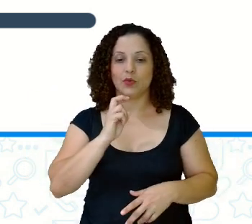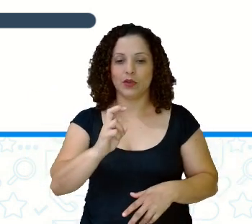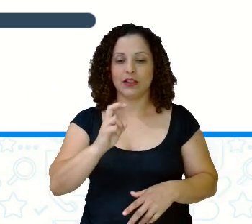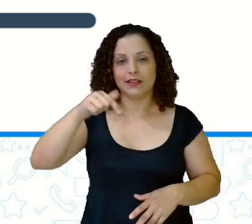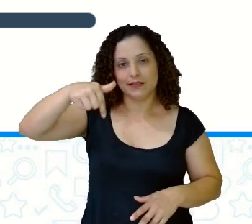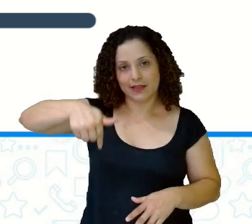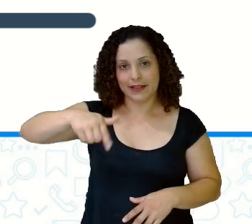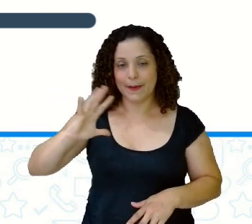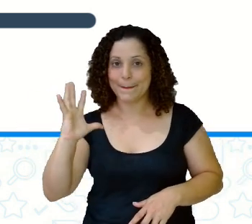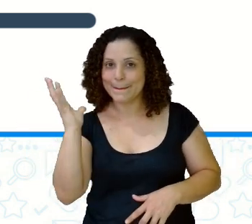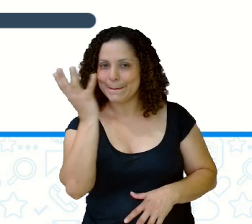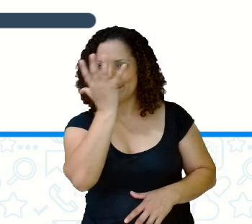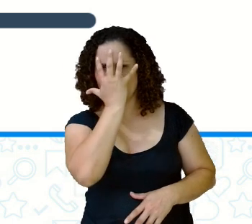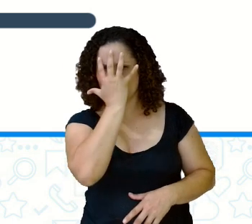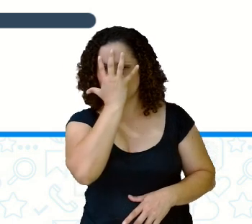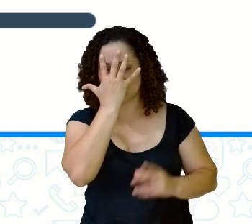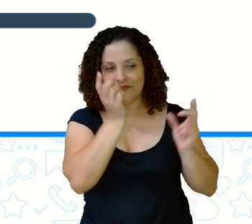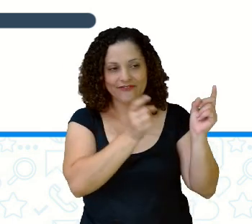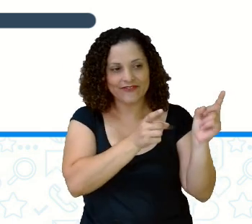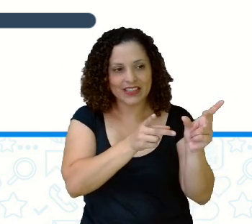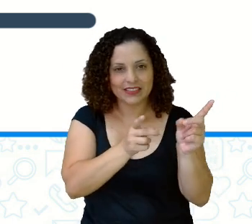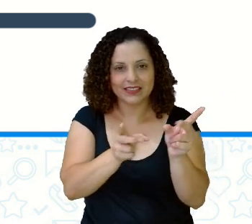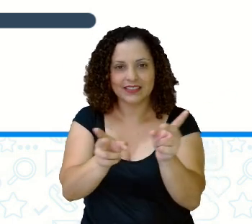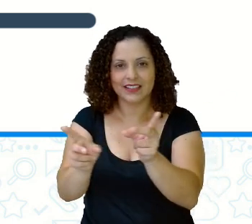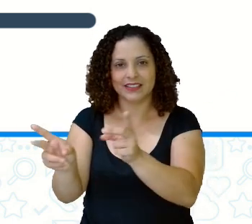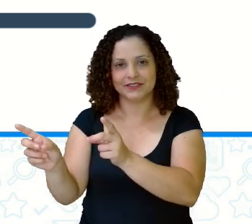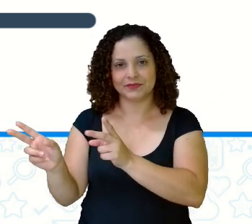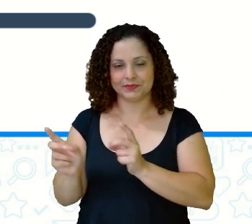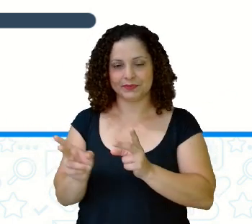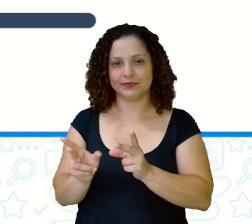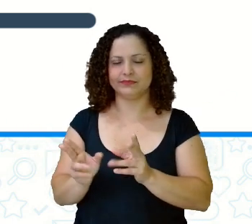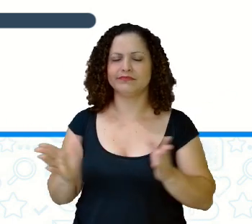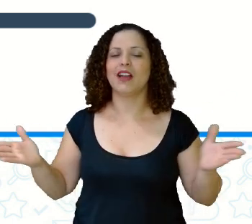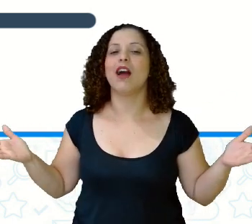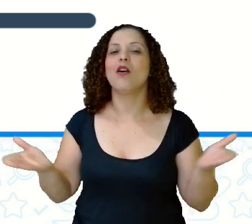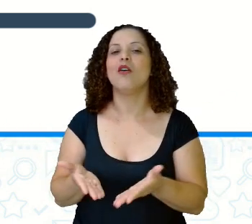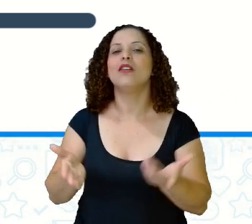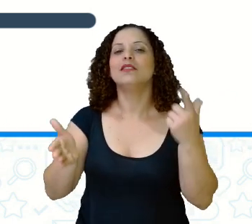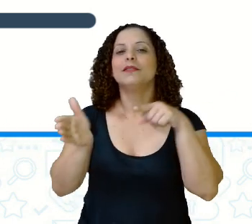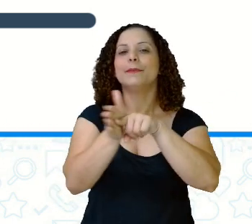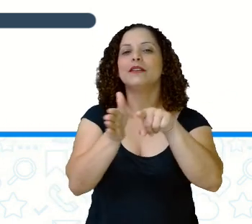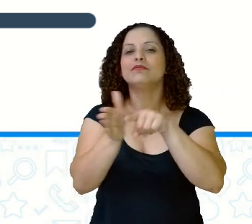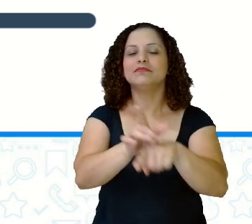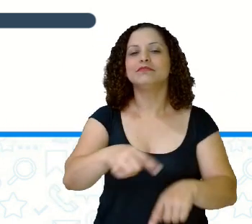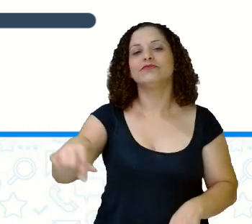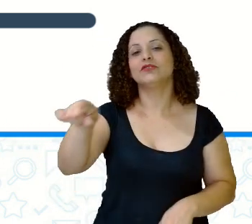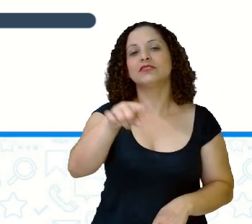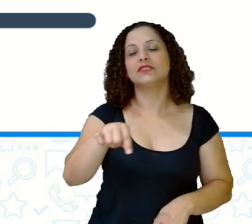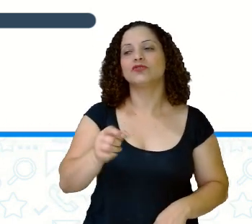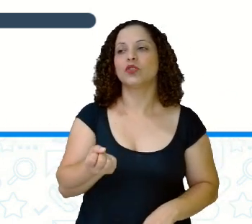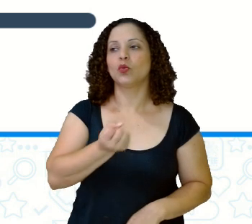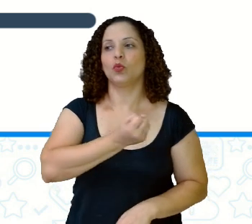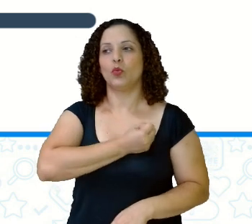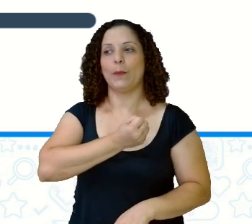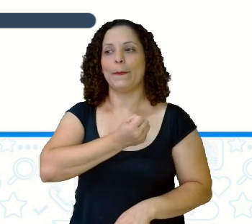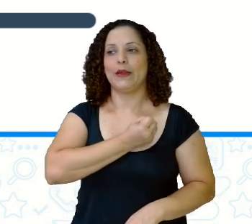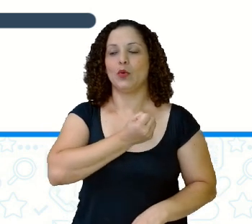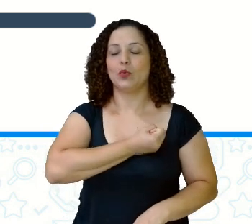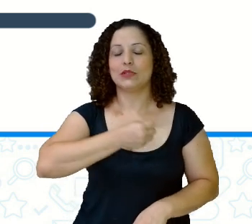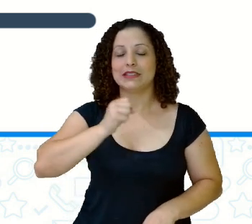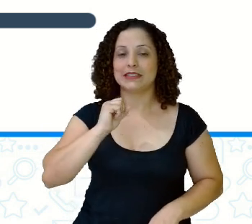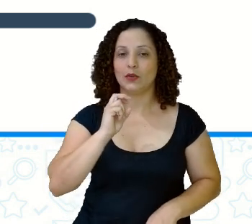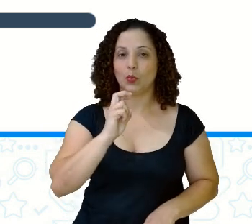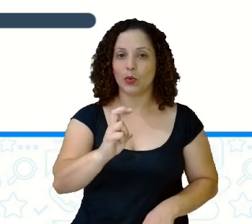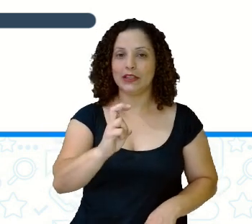Para serem vendidas Aí Eu pergunto A vocês O número 57